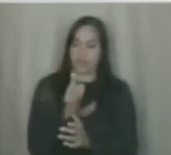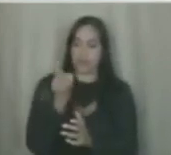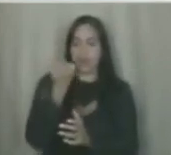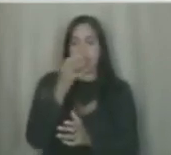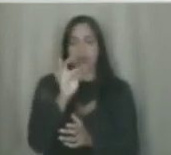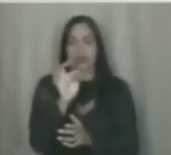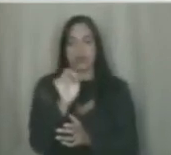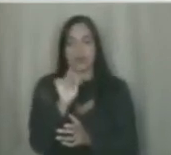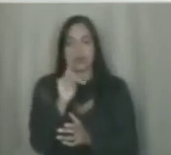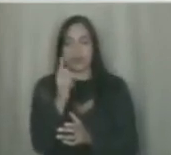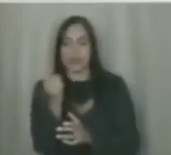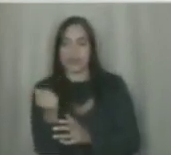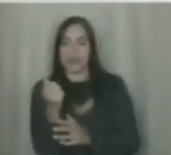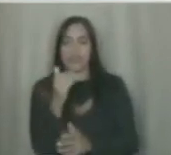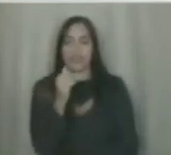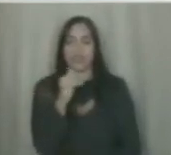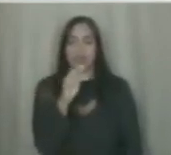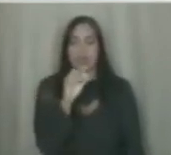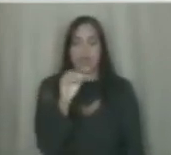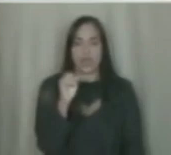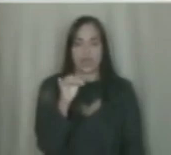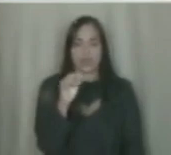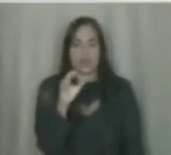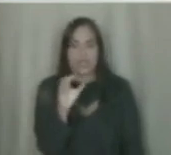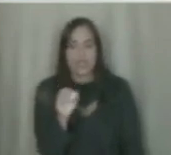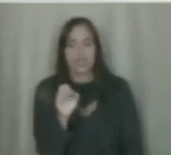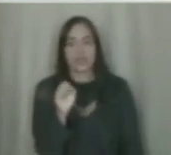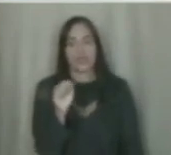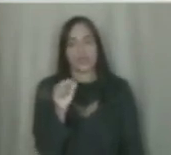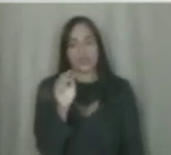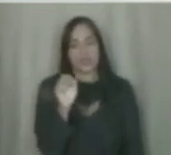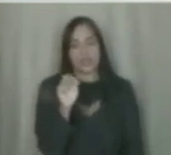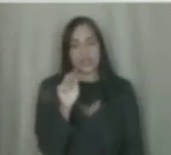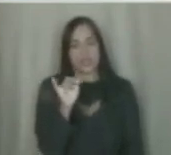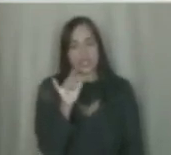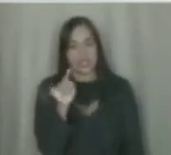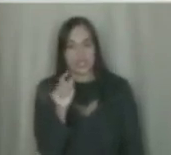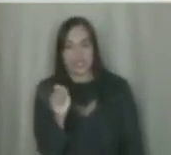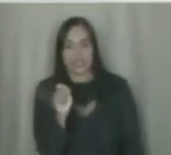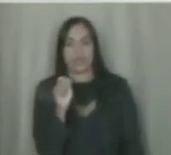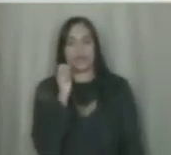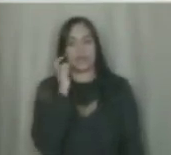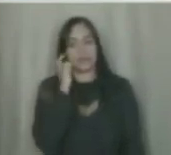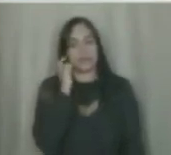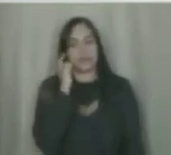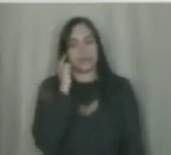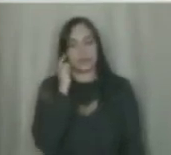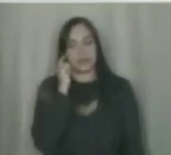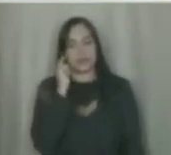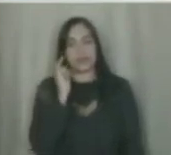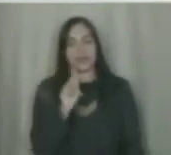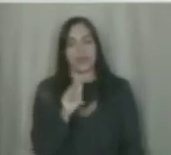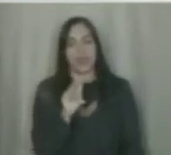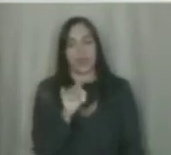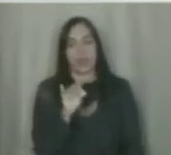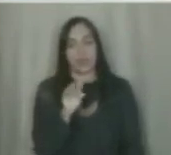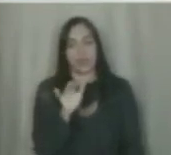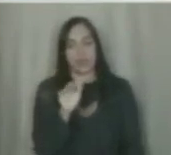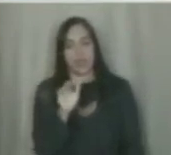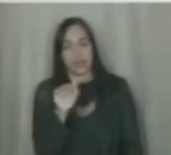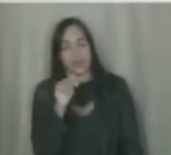do Córrego da Bica, do Carroceiro, do Santa Tereza, da Guabiraba, do Ginipapo, que nos